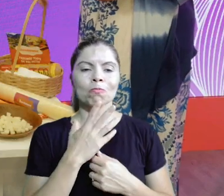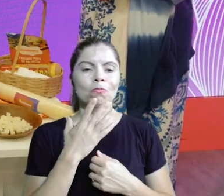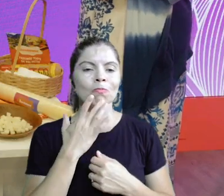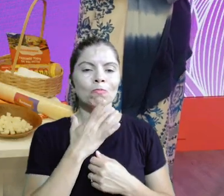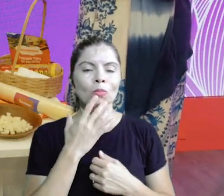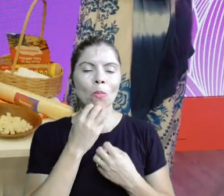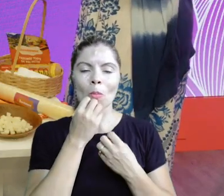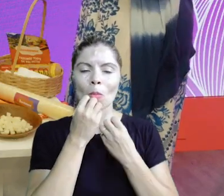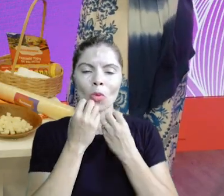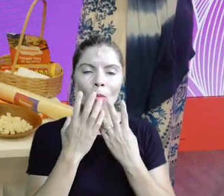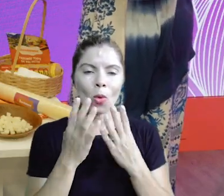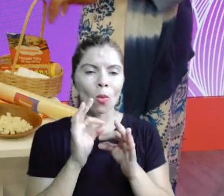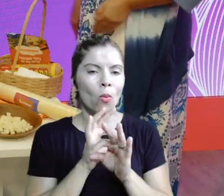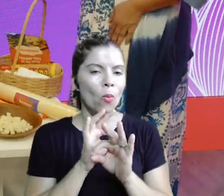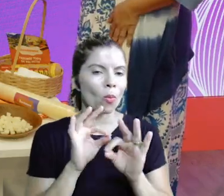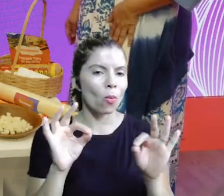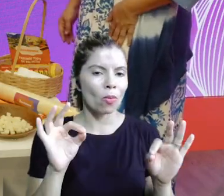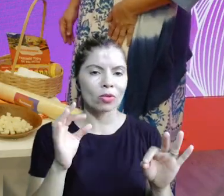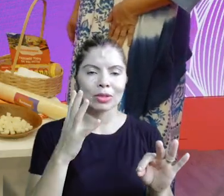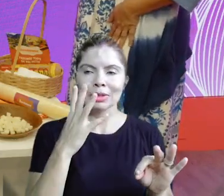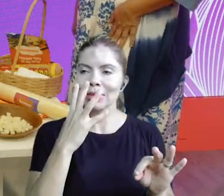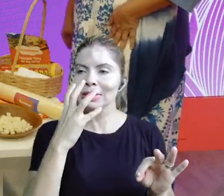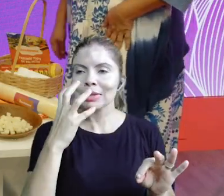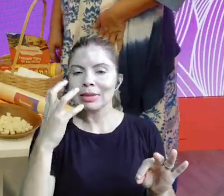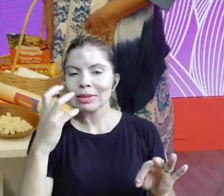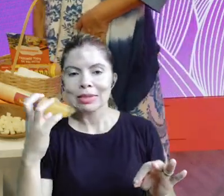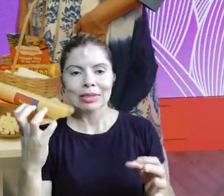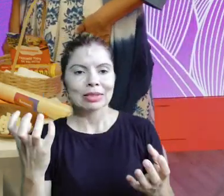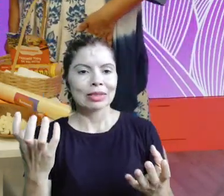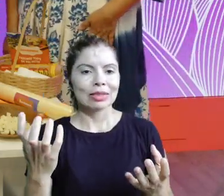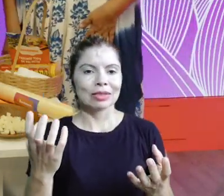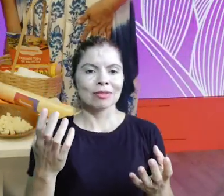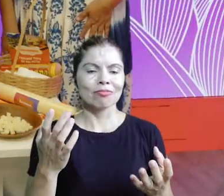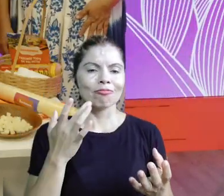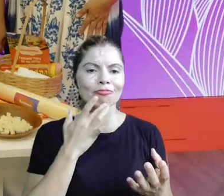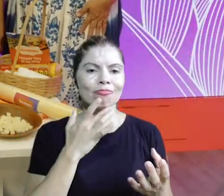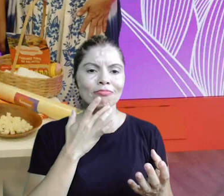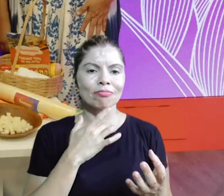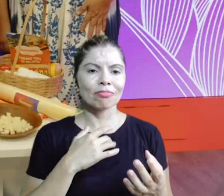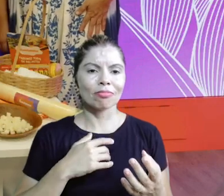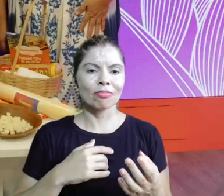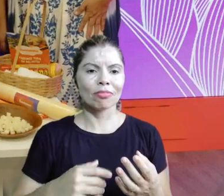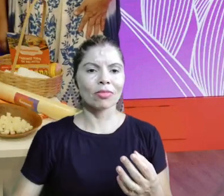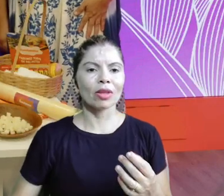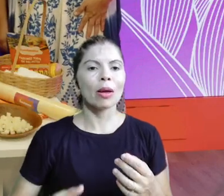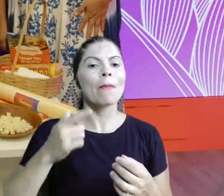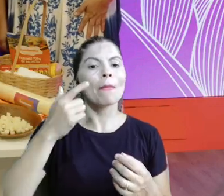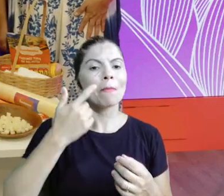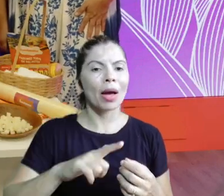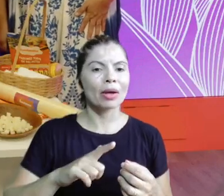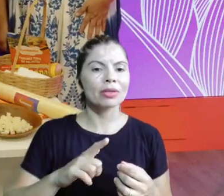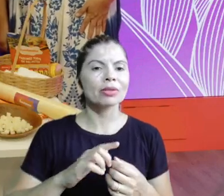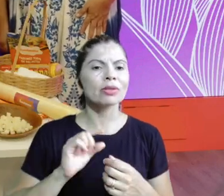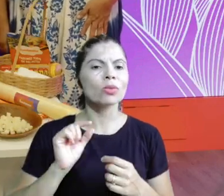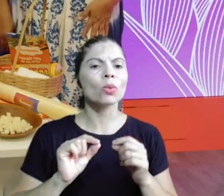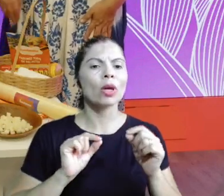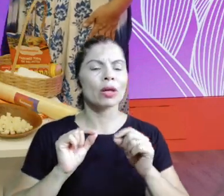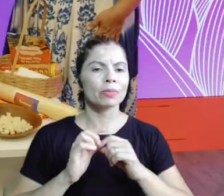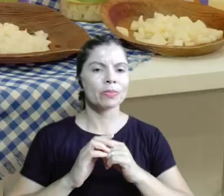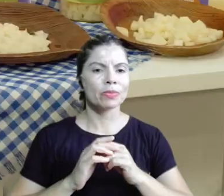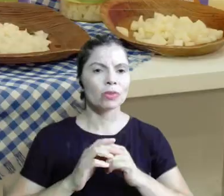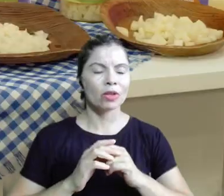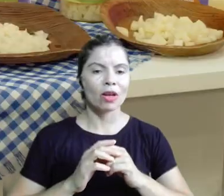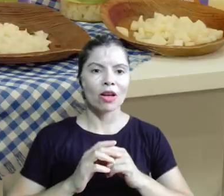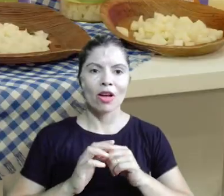Apaixonante Esse aí é o recheio do meu alfajor Apaixonante Gente, Que delícia E aí O que mais temos